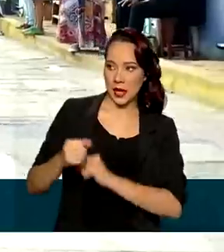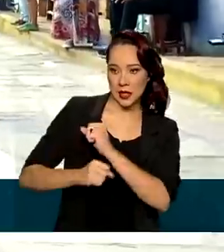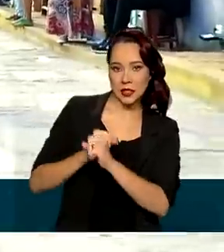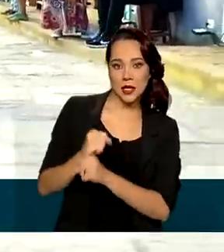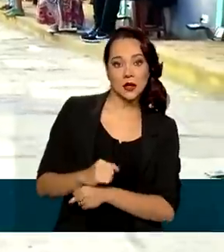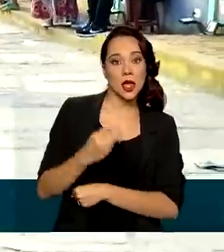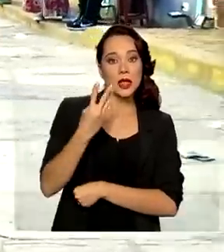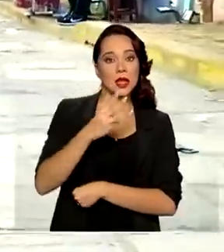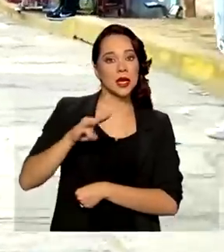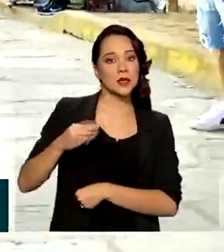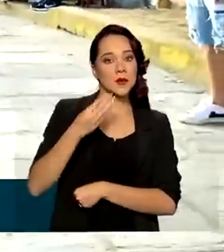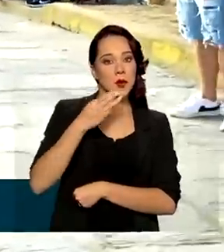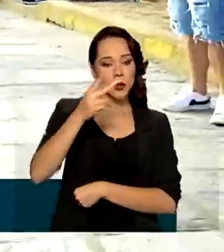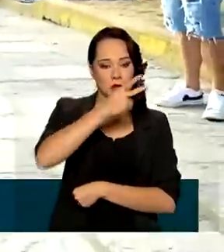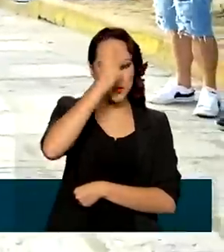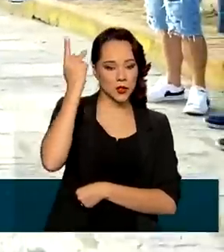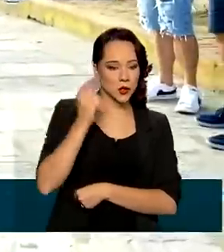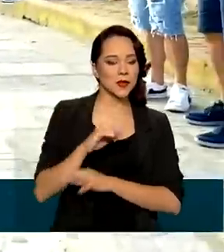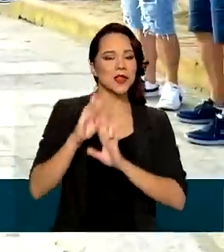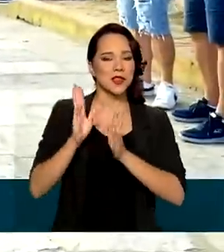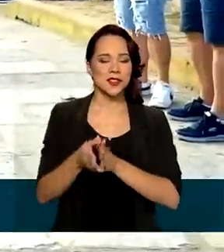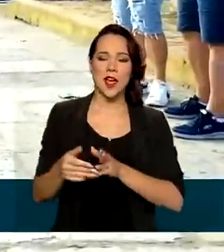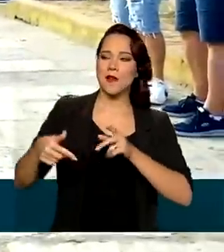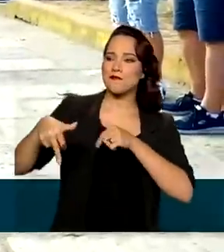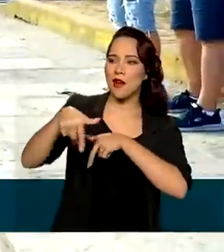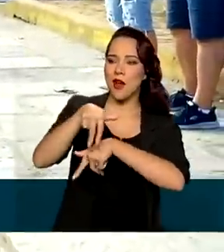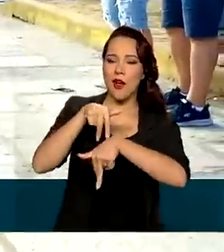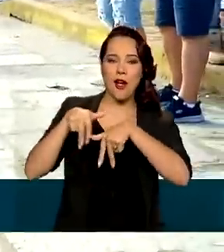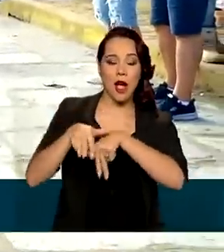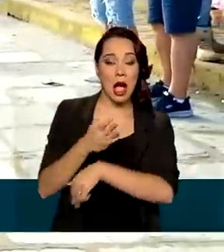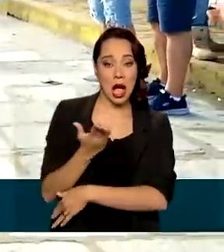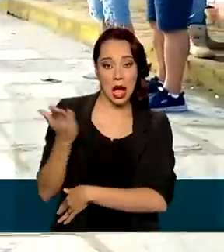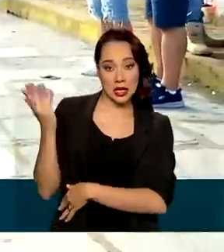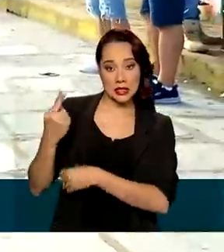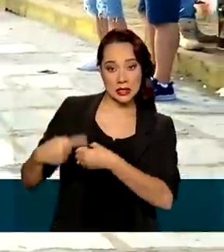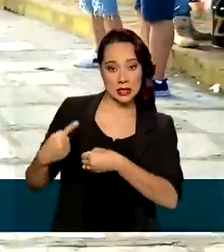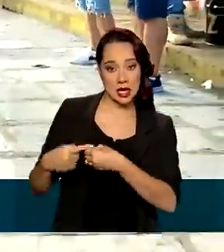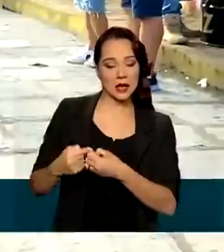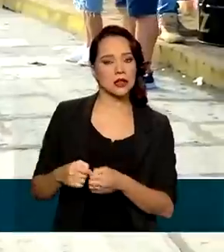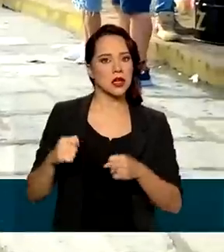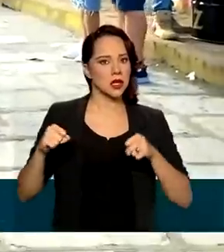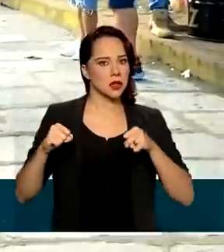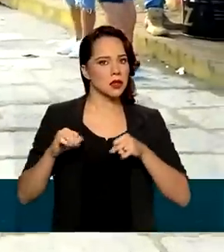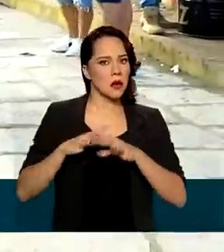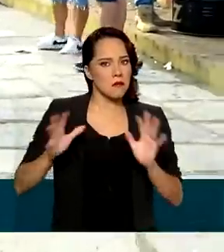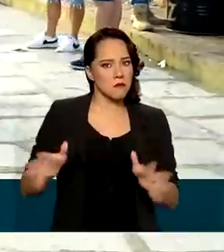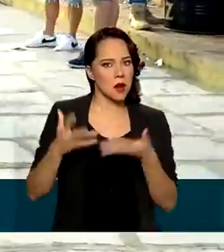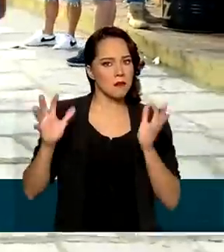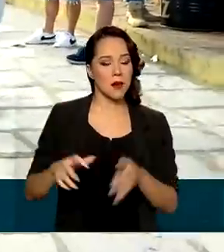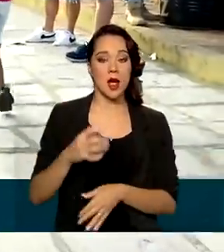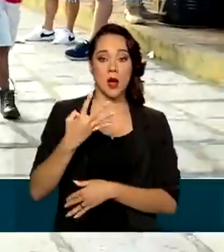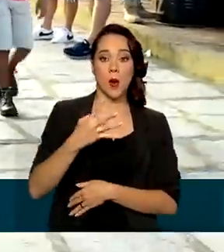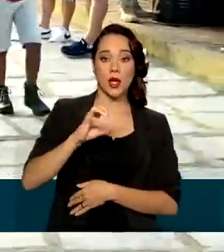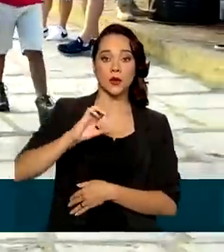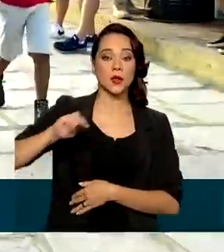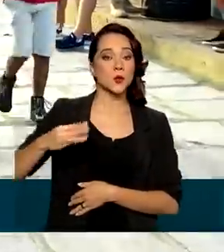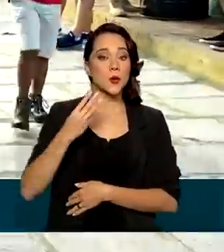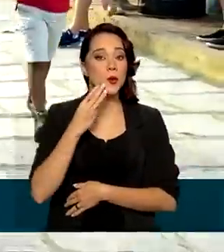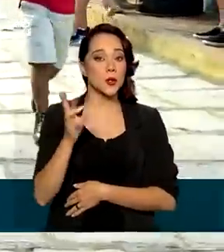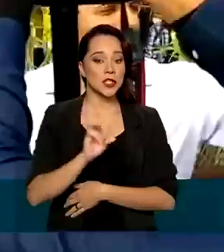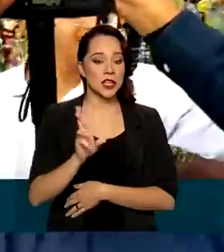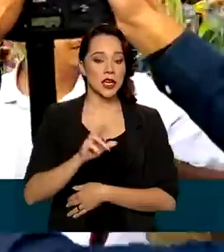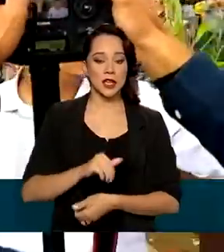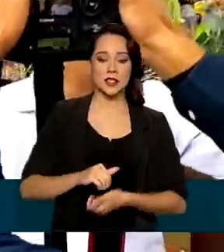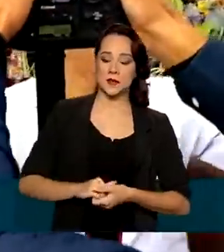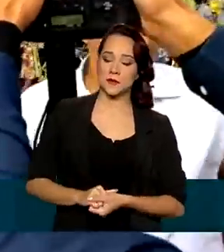ano, 3 milhões de pessoas passam aqui por Campina Grande, o que deve movimentar 400 milhões de reais.